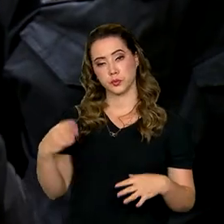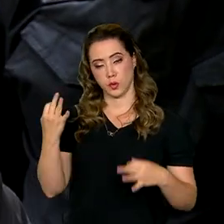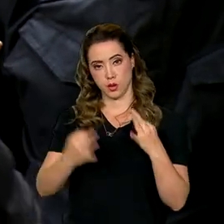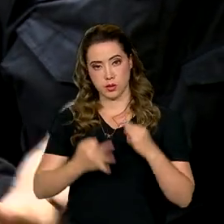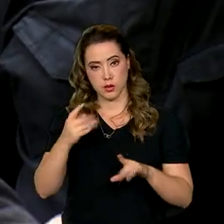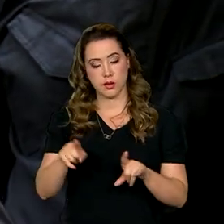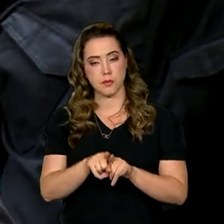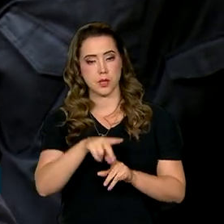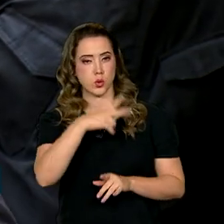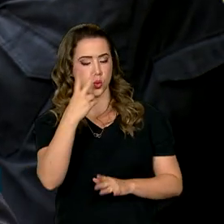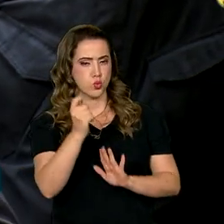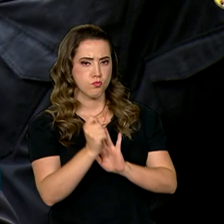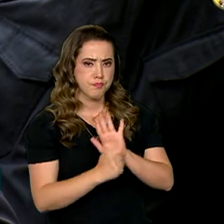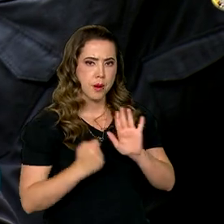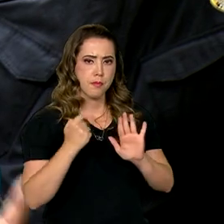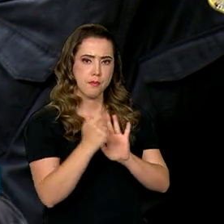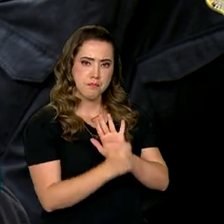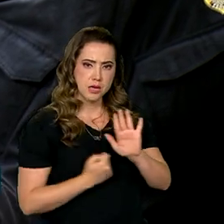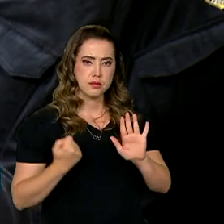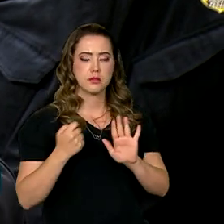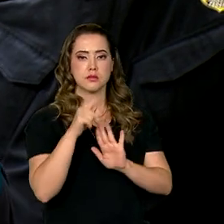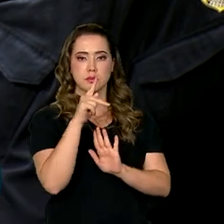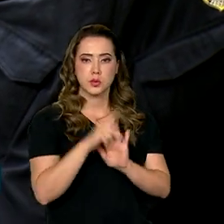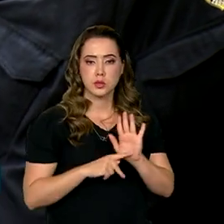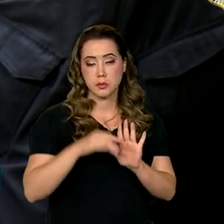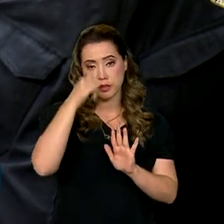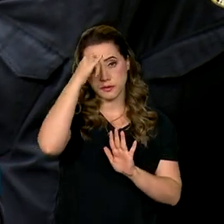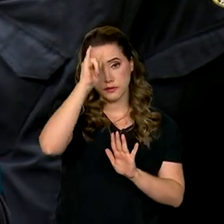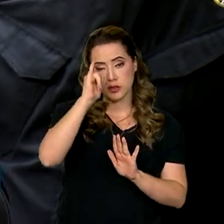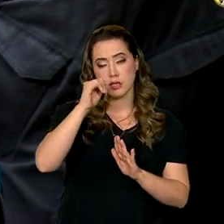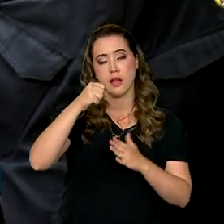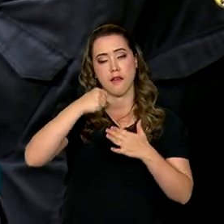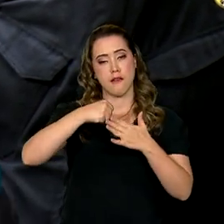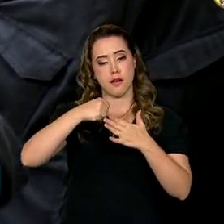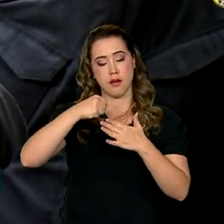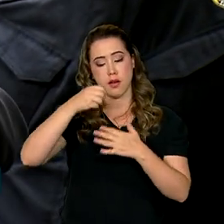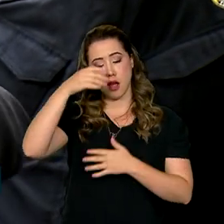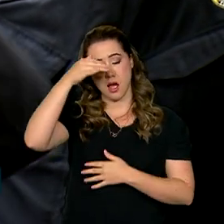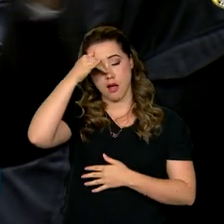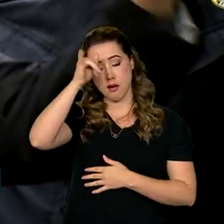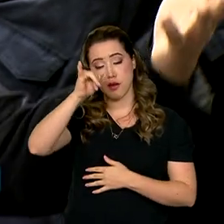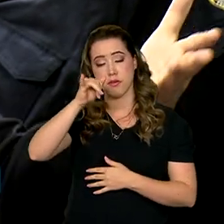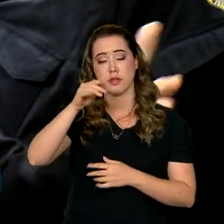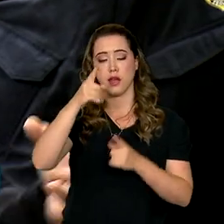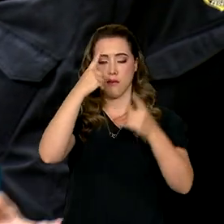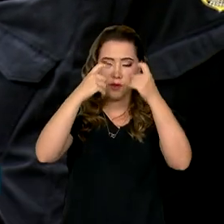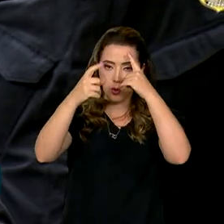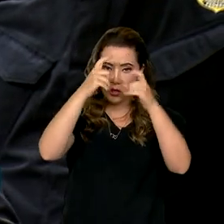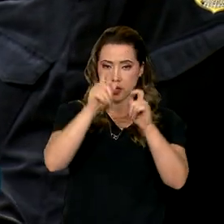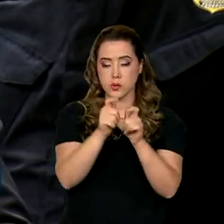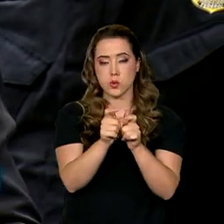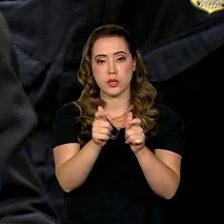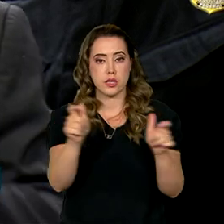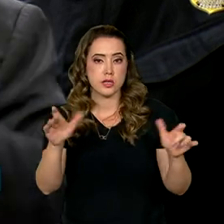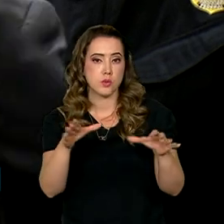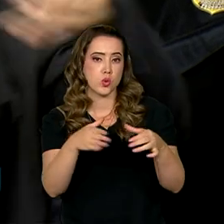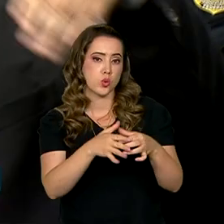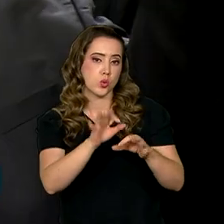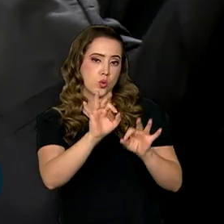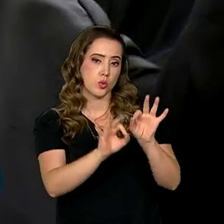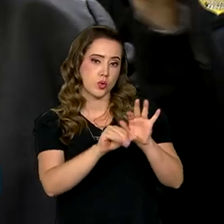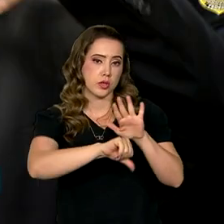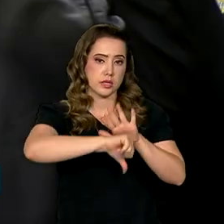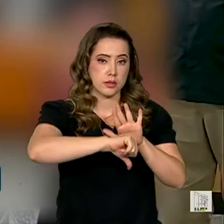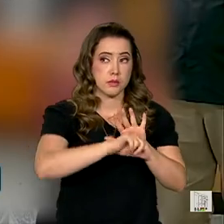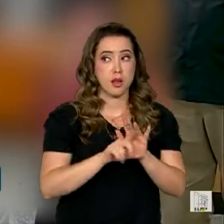duas portarias para reforçar o enfrentamento à violência e ao crescimento de organizações criminosas no